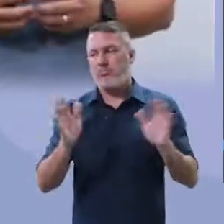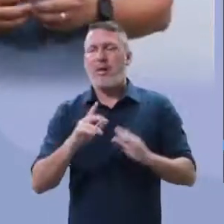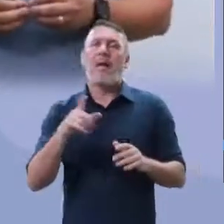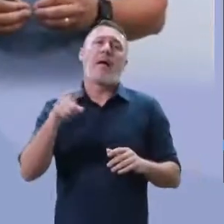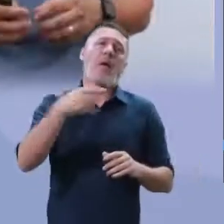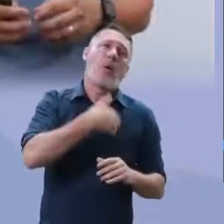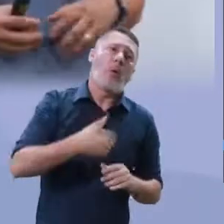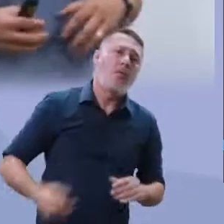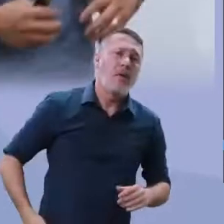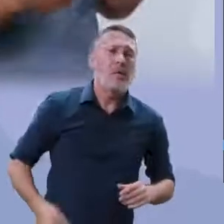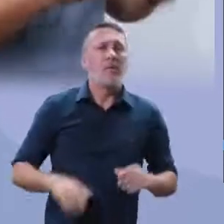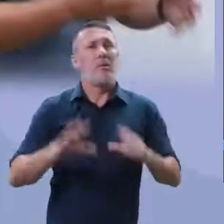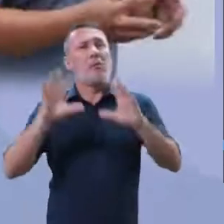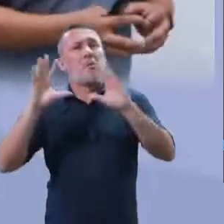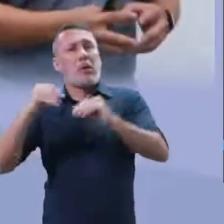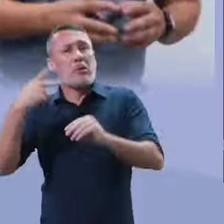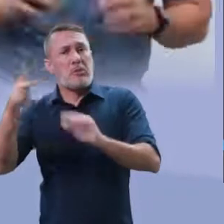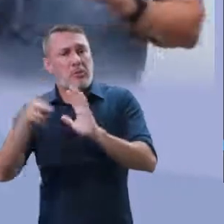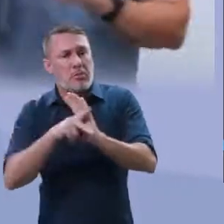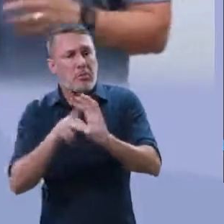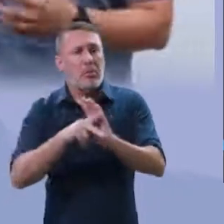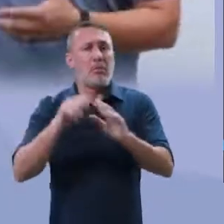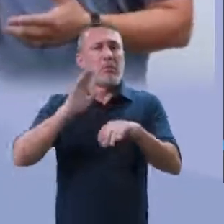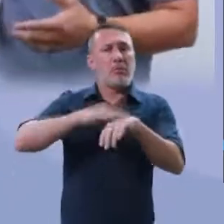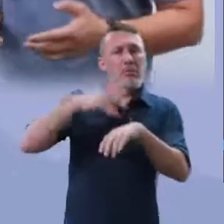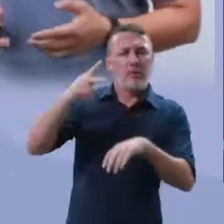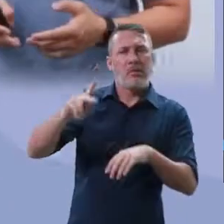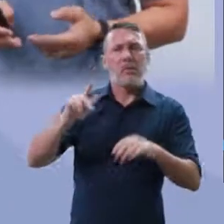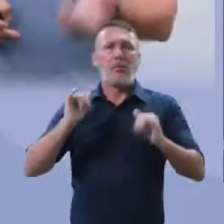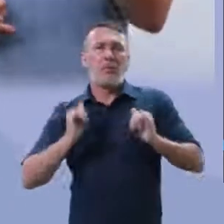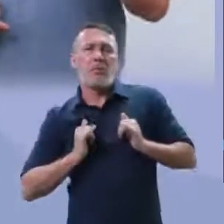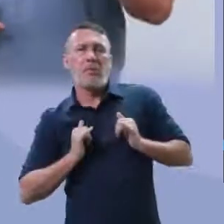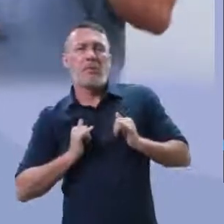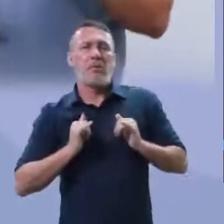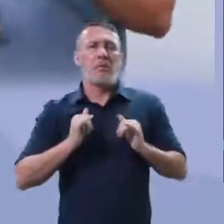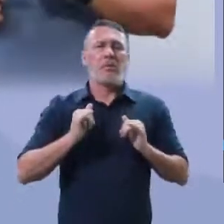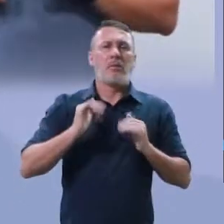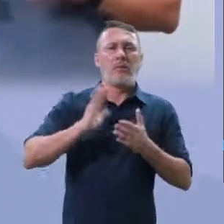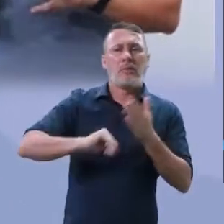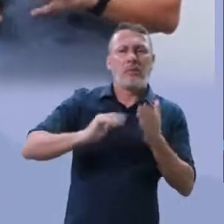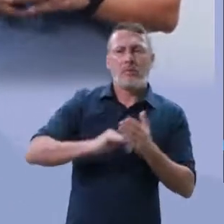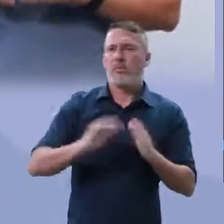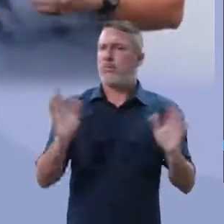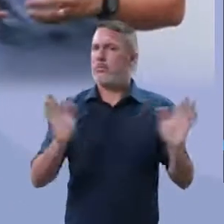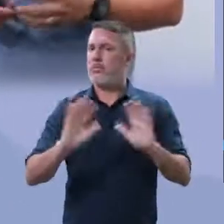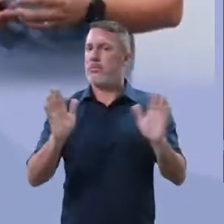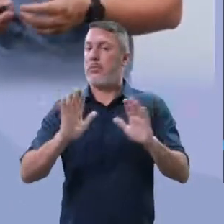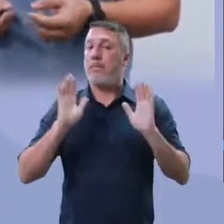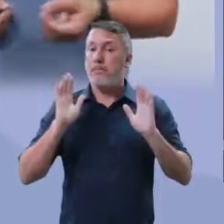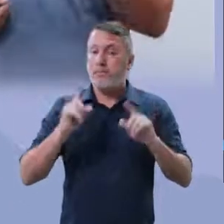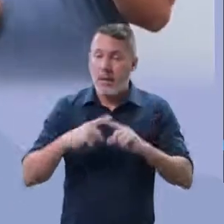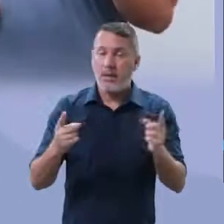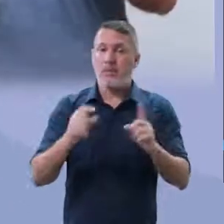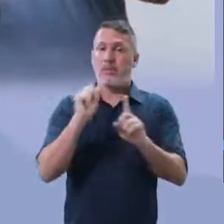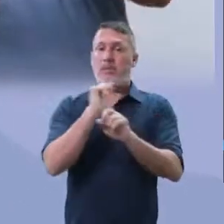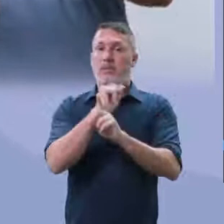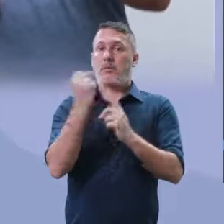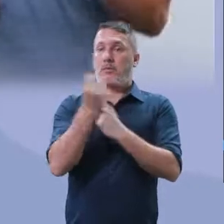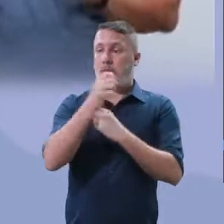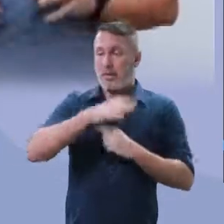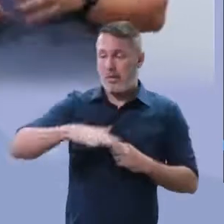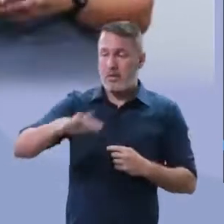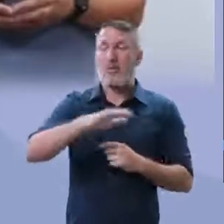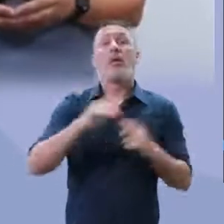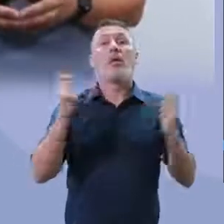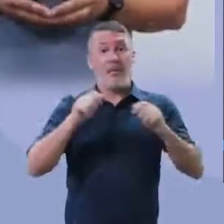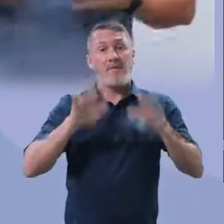negligência governamental, isso é um problema do governo, isso é uma omissão, mas parcela da sociedade brasileira poderia ficar em